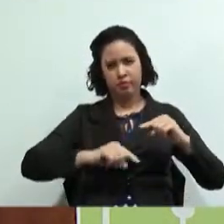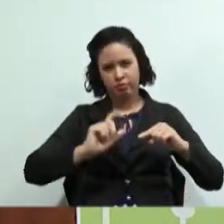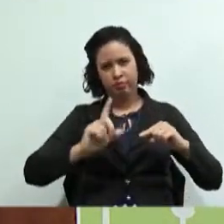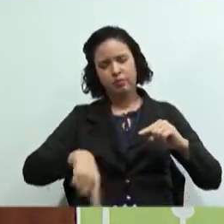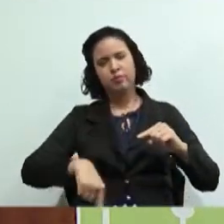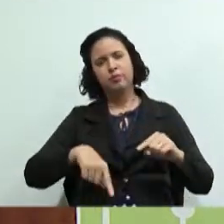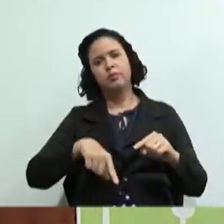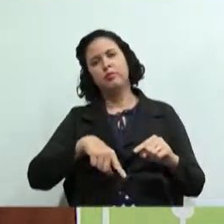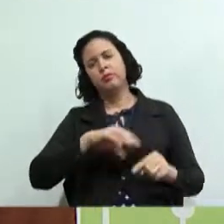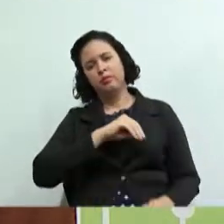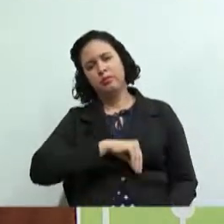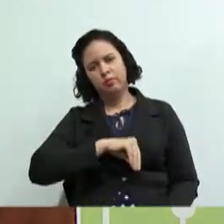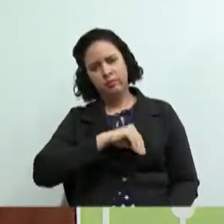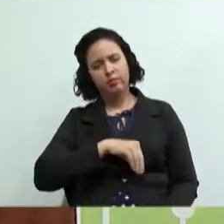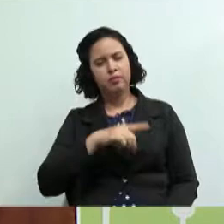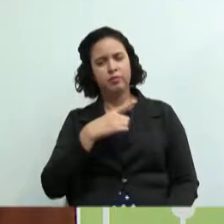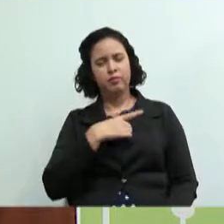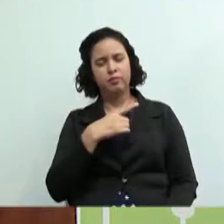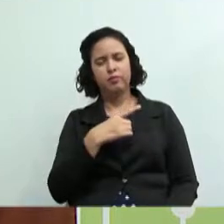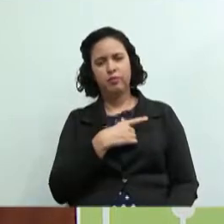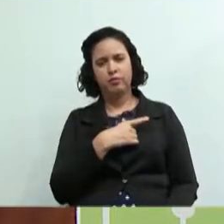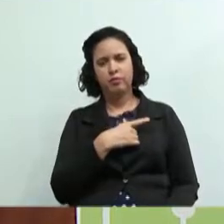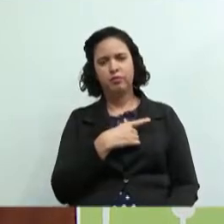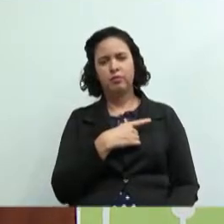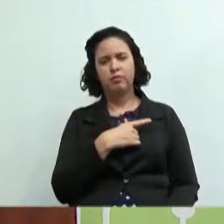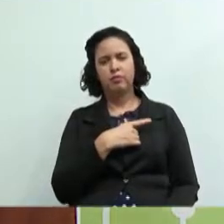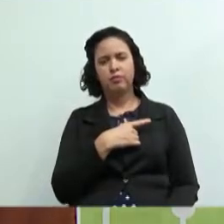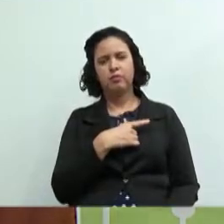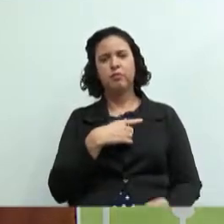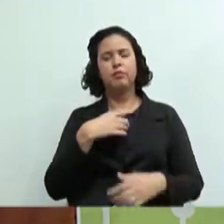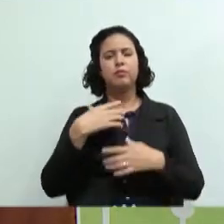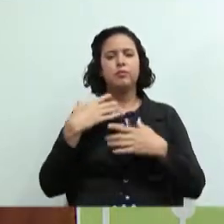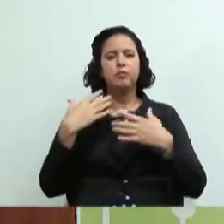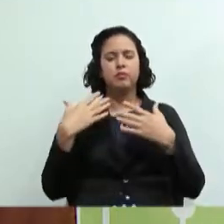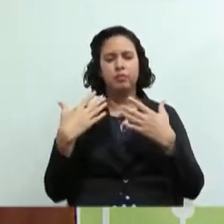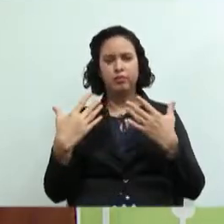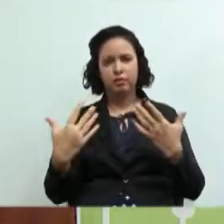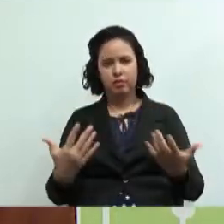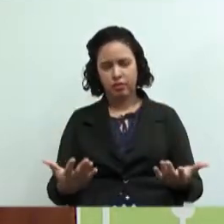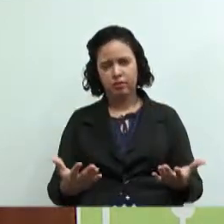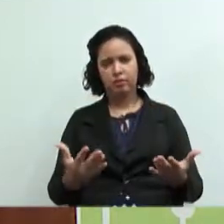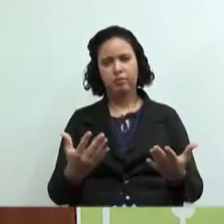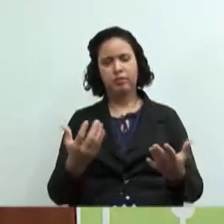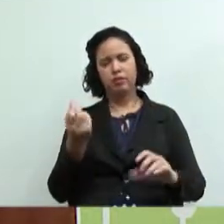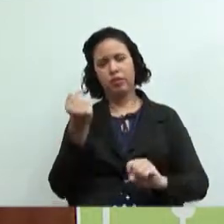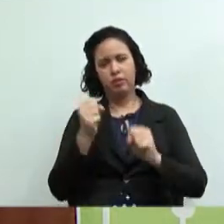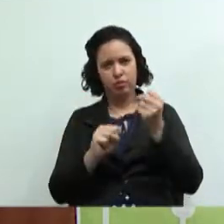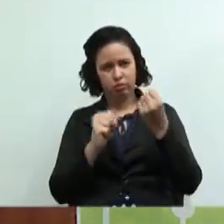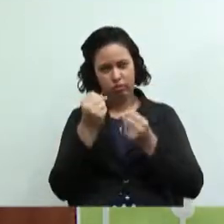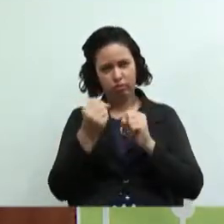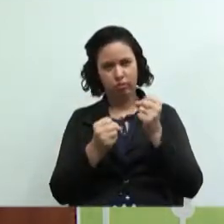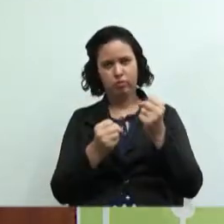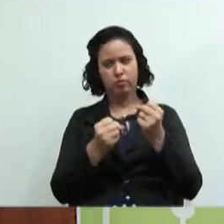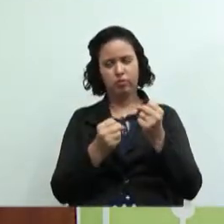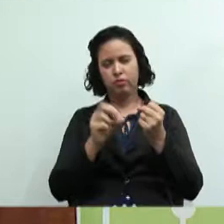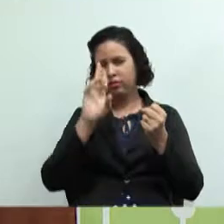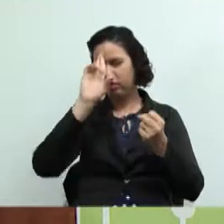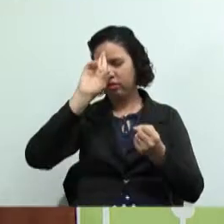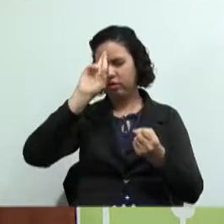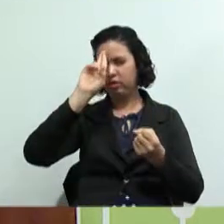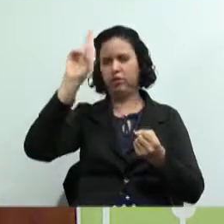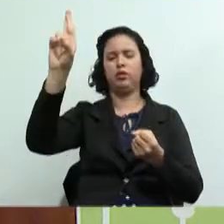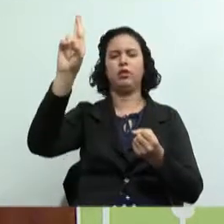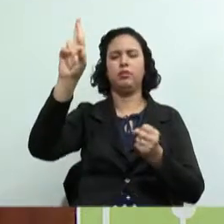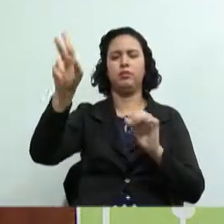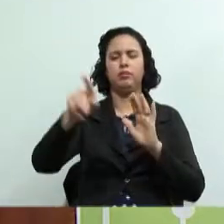determinada indústria. A partir do momento que os empregados tomam a indústria para si, eles se tornam donos da própria